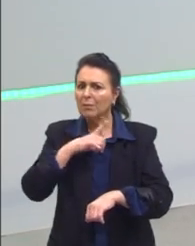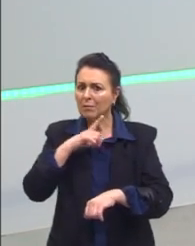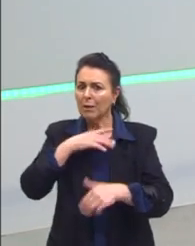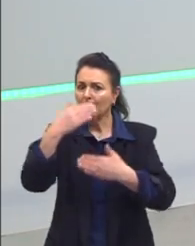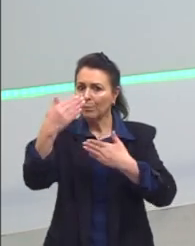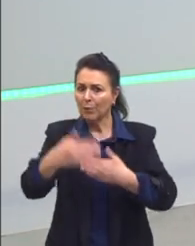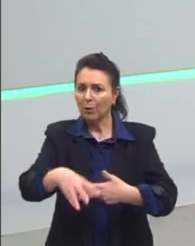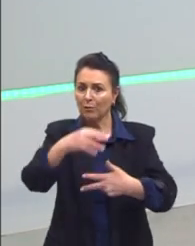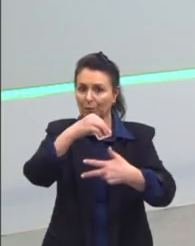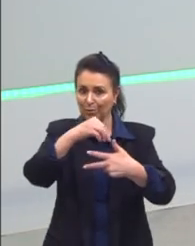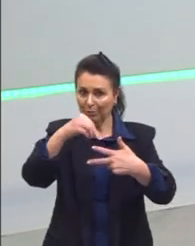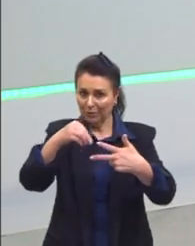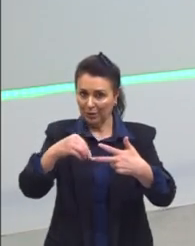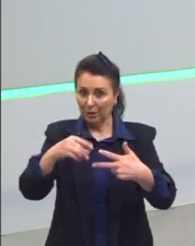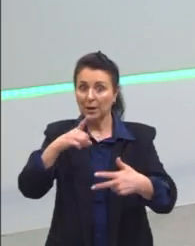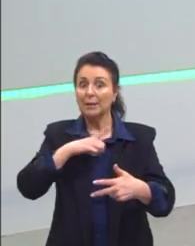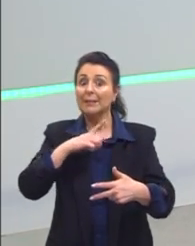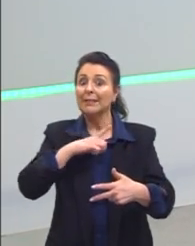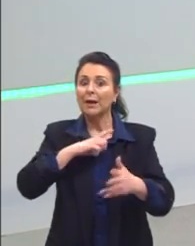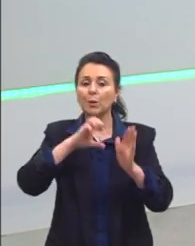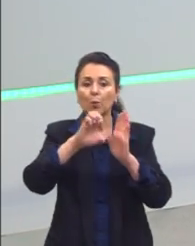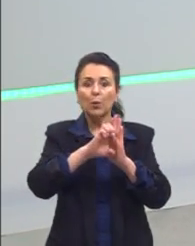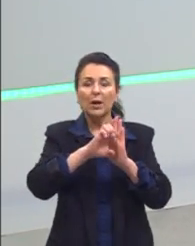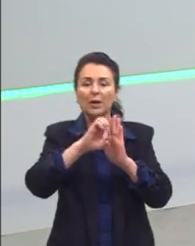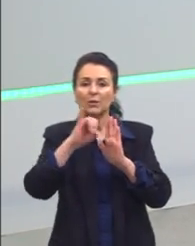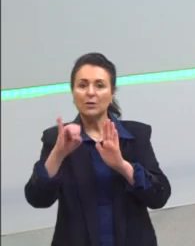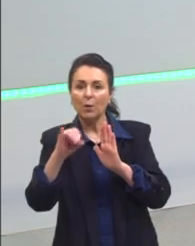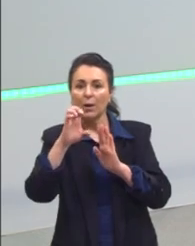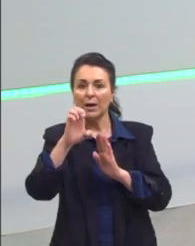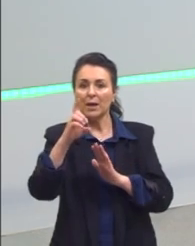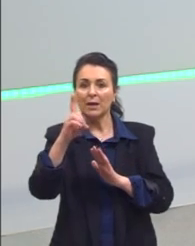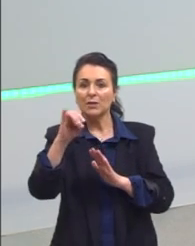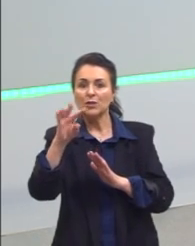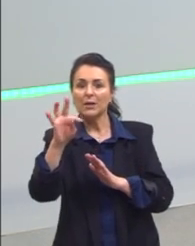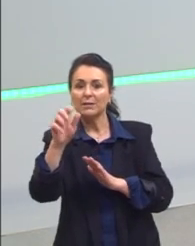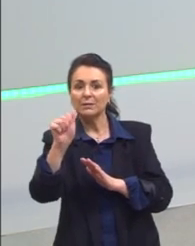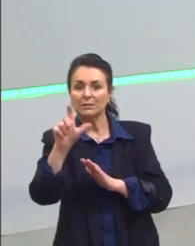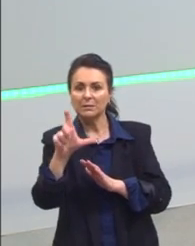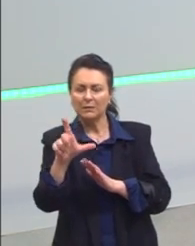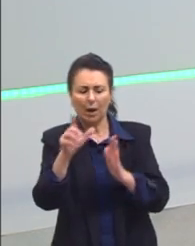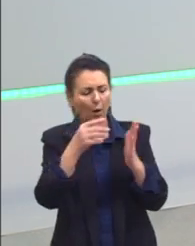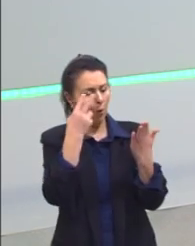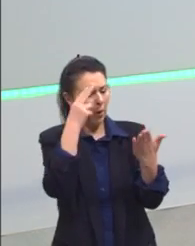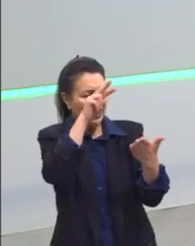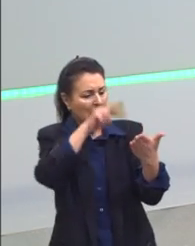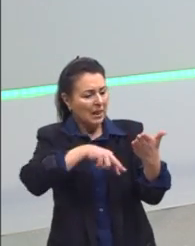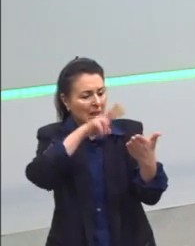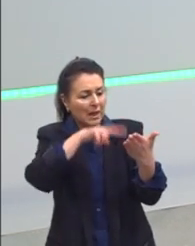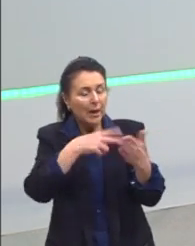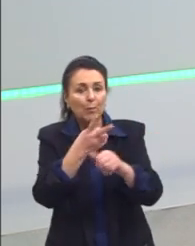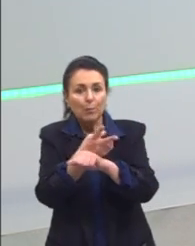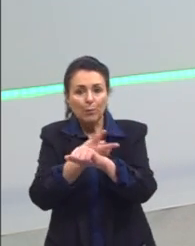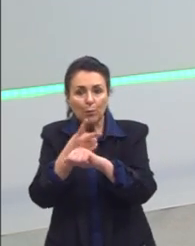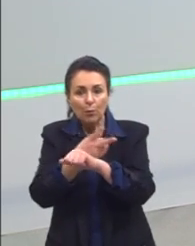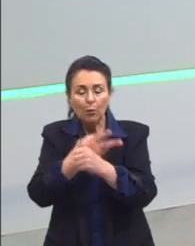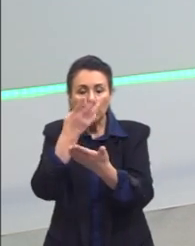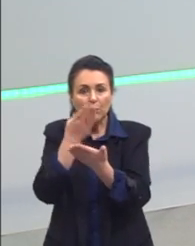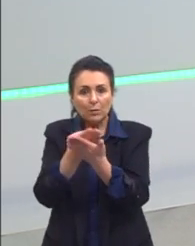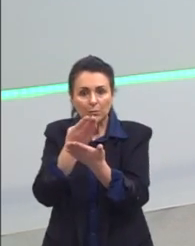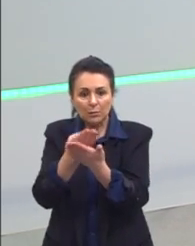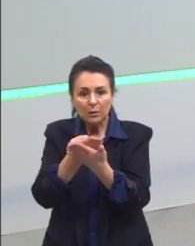têm o edital do ano. Dêem uma olhadinha. O que eles colocam ali? Procurem estudar questões